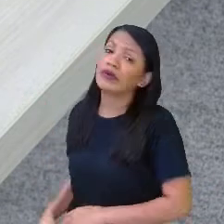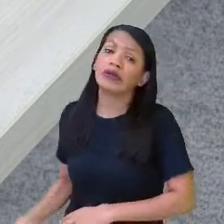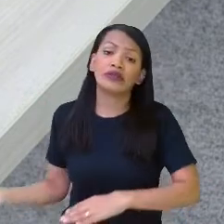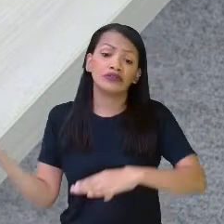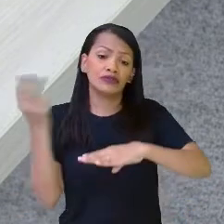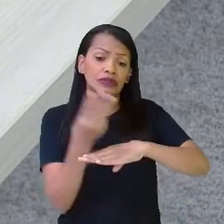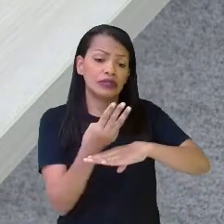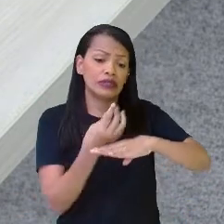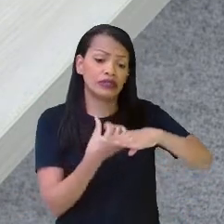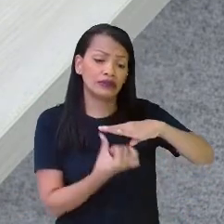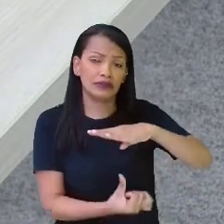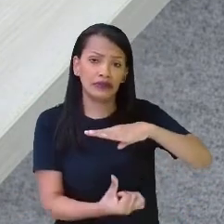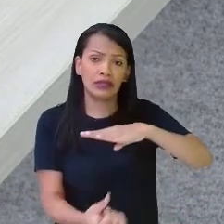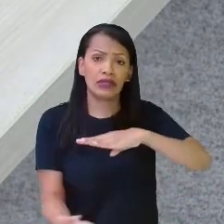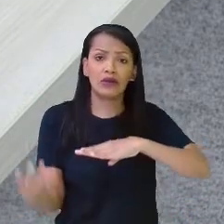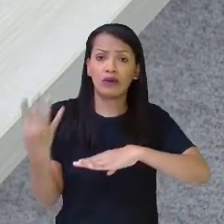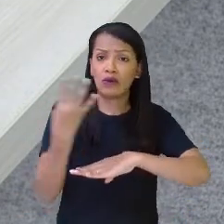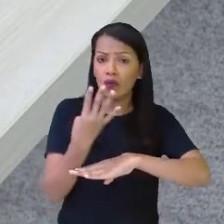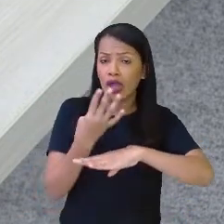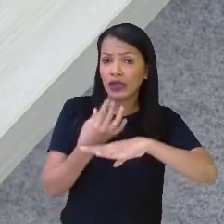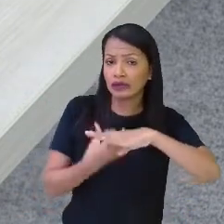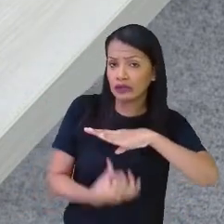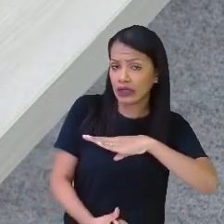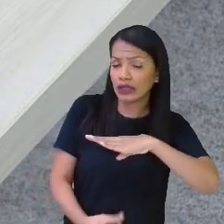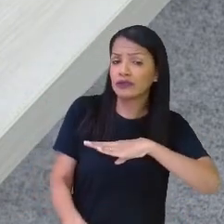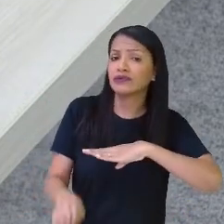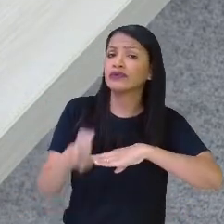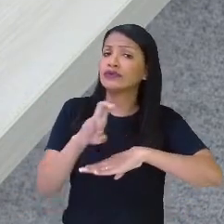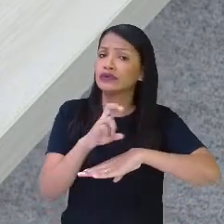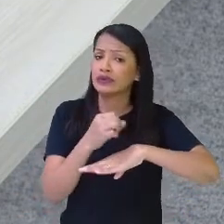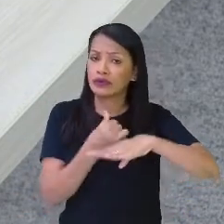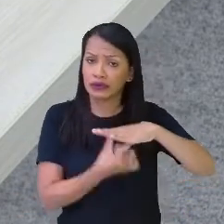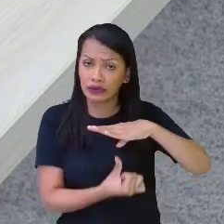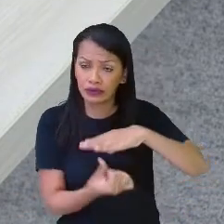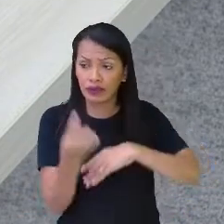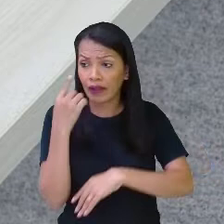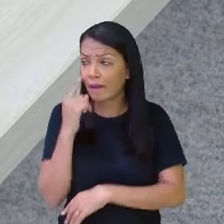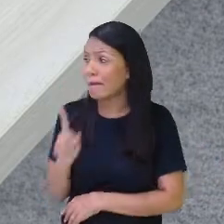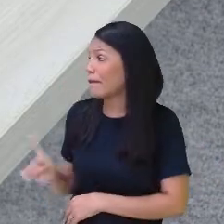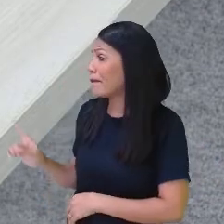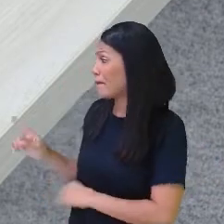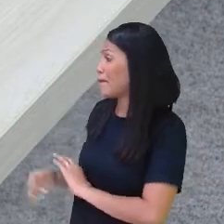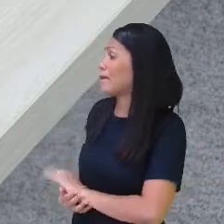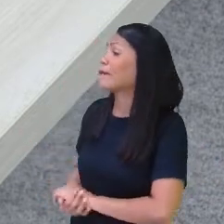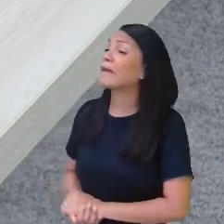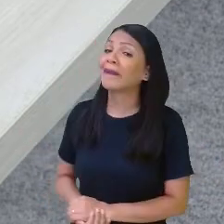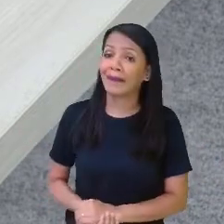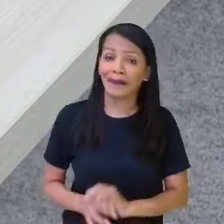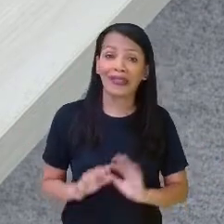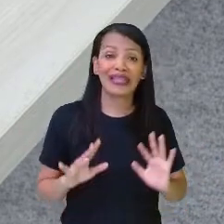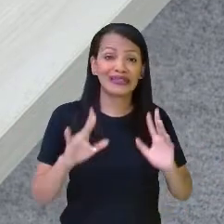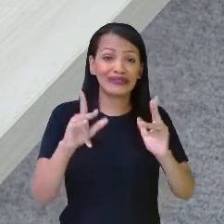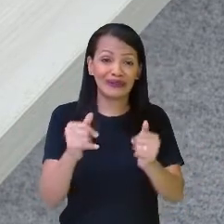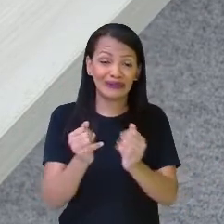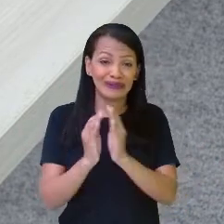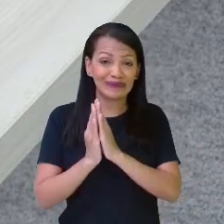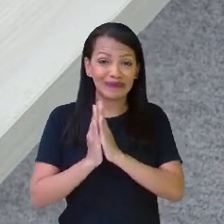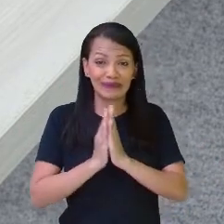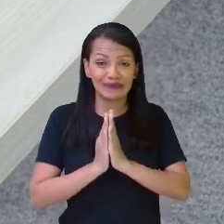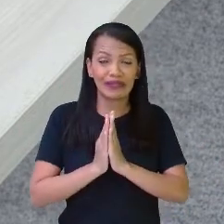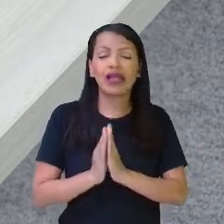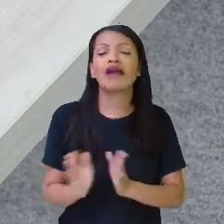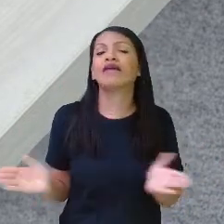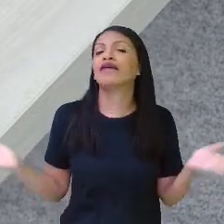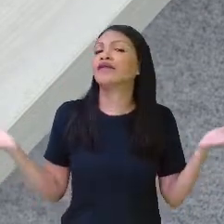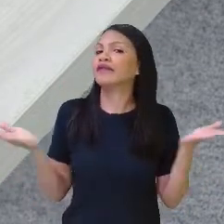3 sextos, 4 sextos, 5 sextos e 6 sextos, que seriam todos os bonequinhos. Aí, a